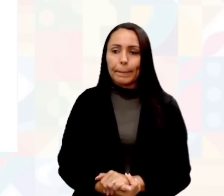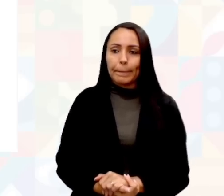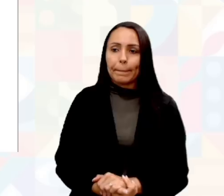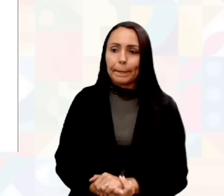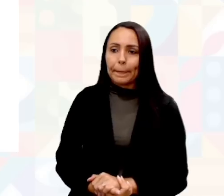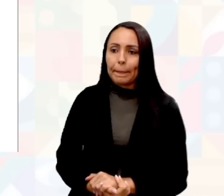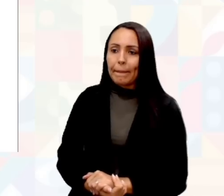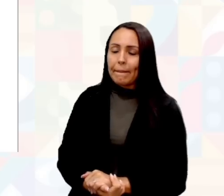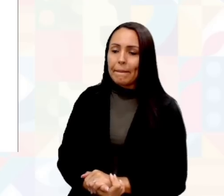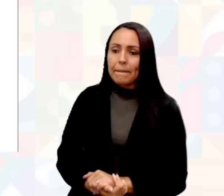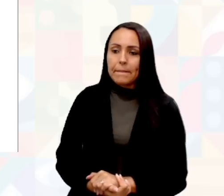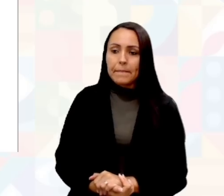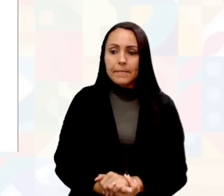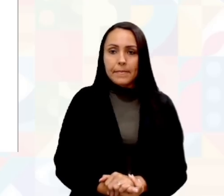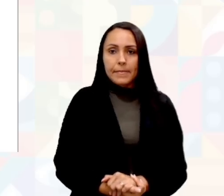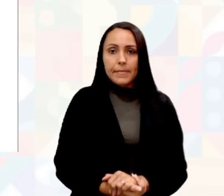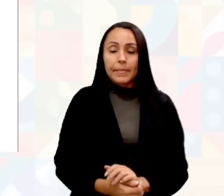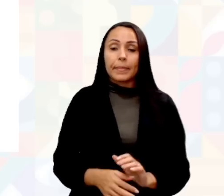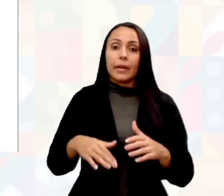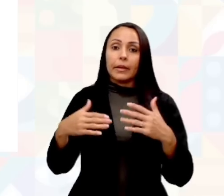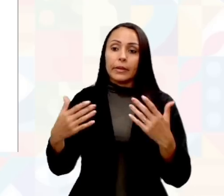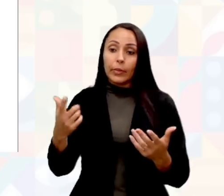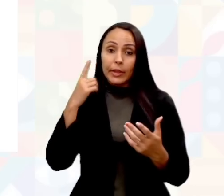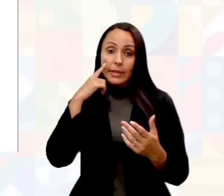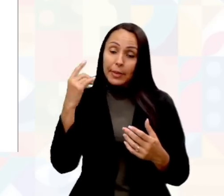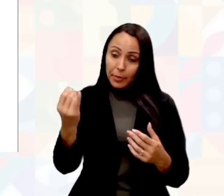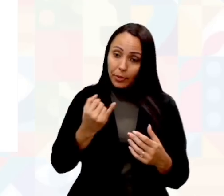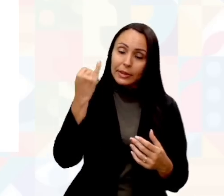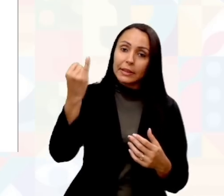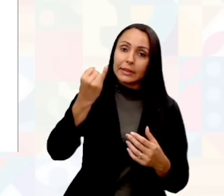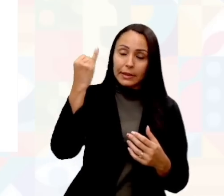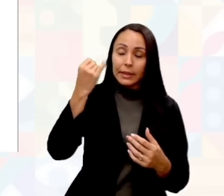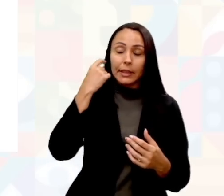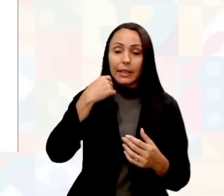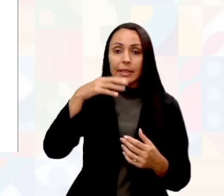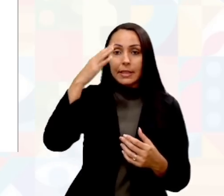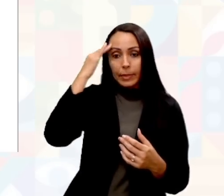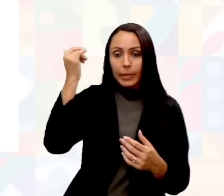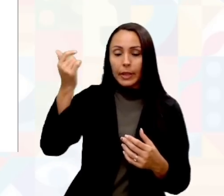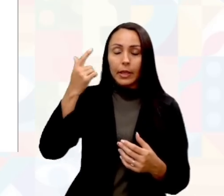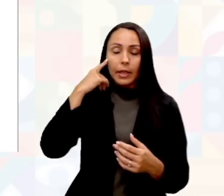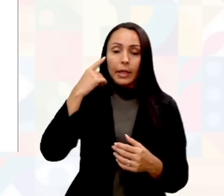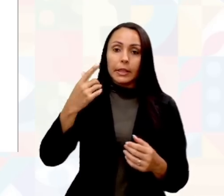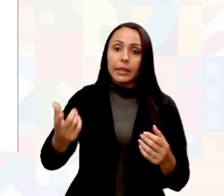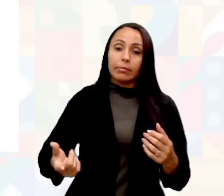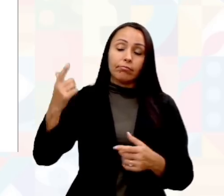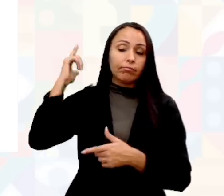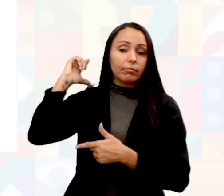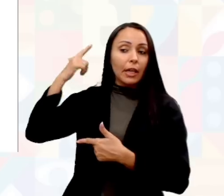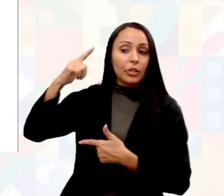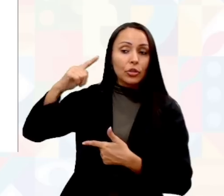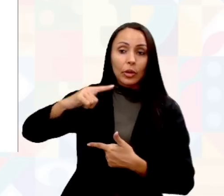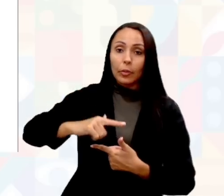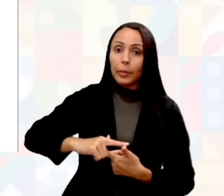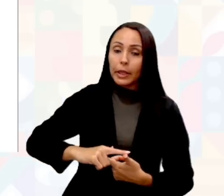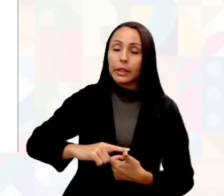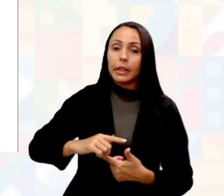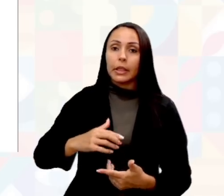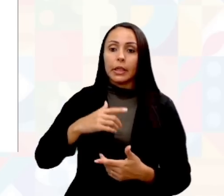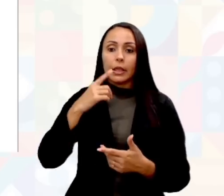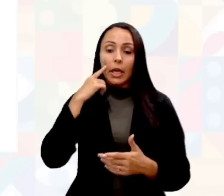funcional. Então esse organograma é bem interessante, e é um organograma que tradicionalmente, aliás, tradicionalmente não,